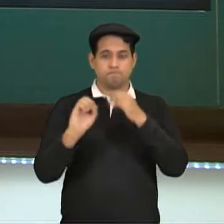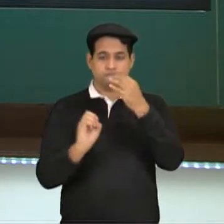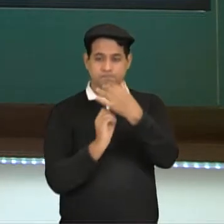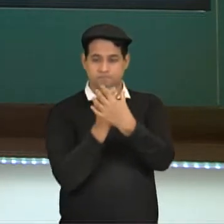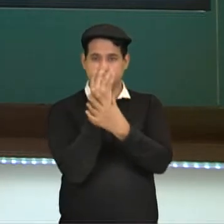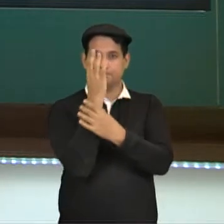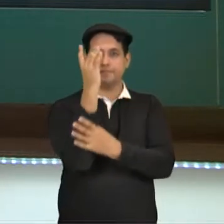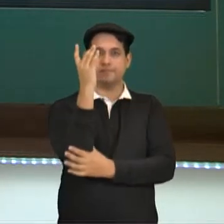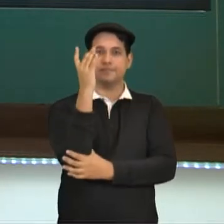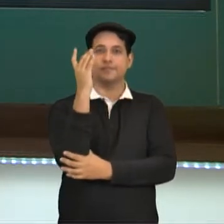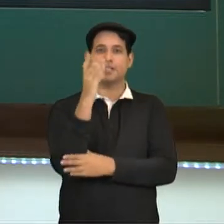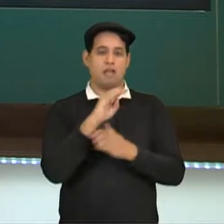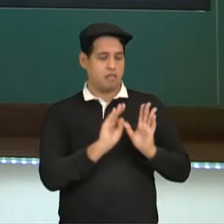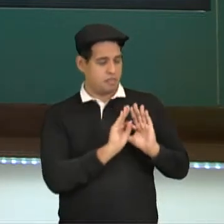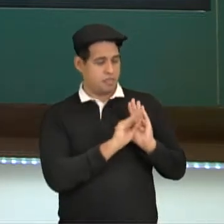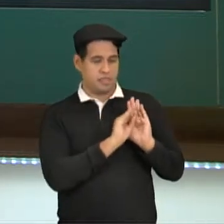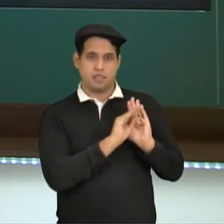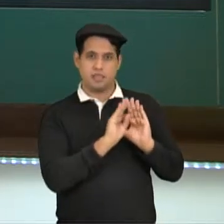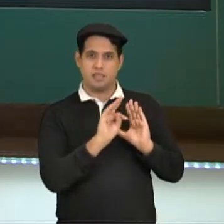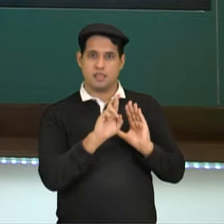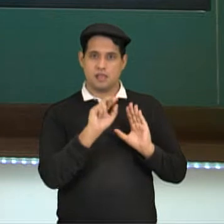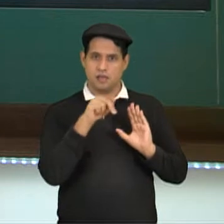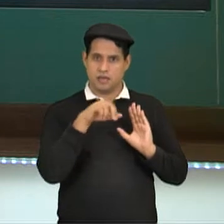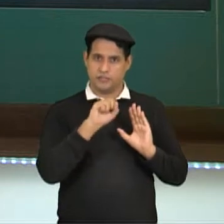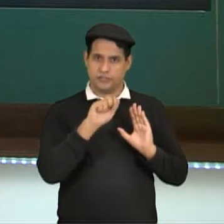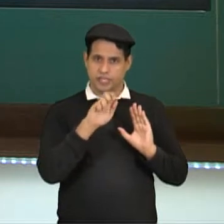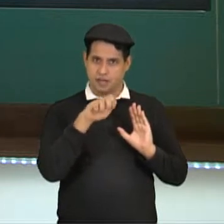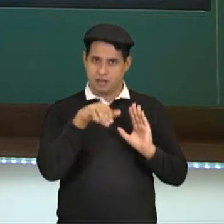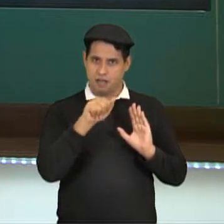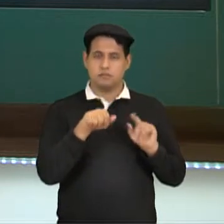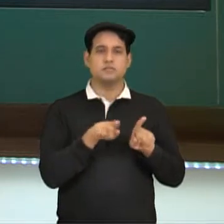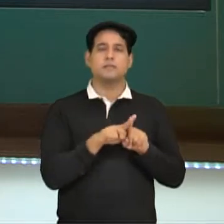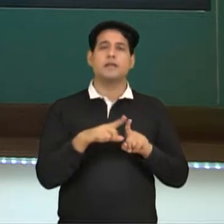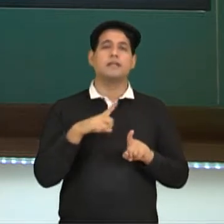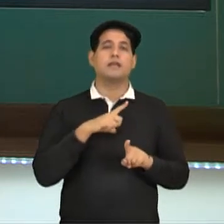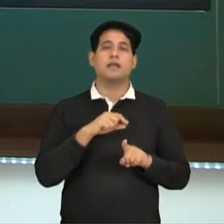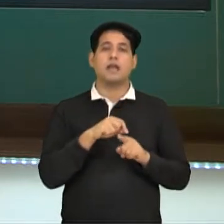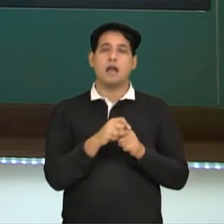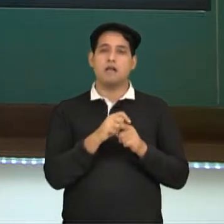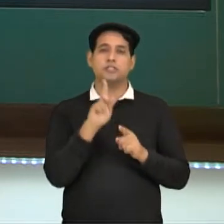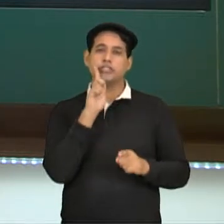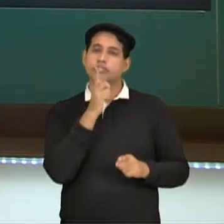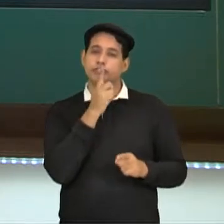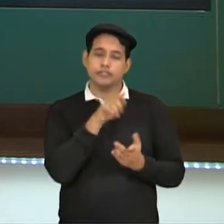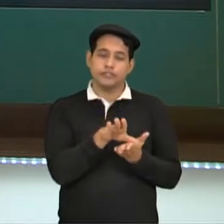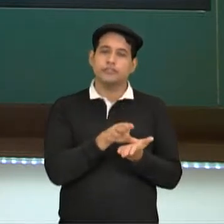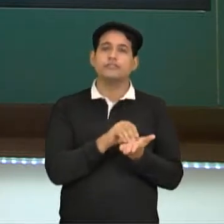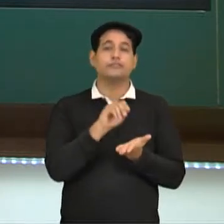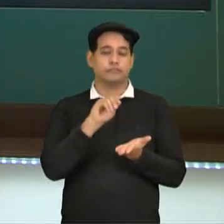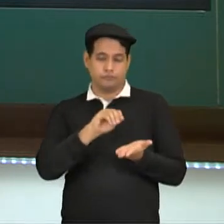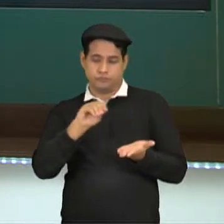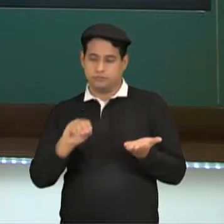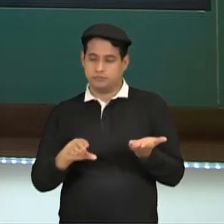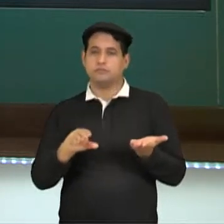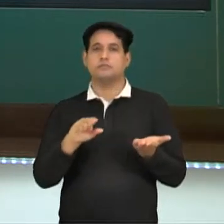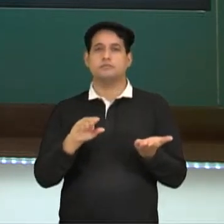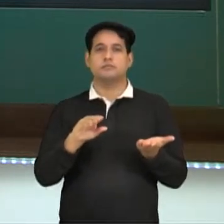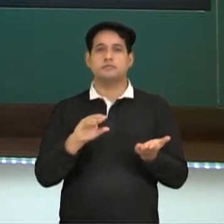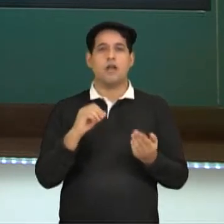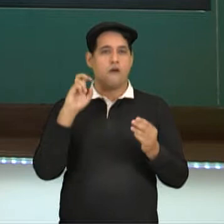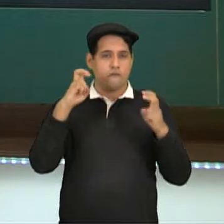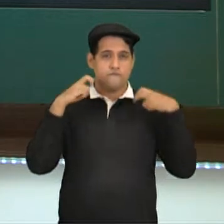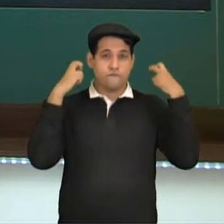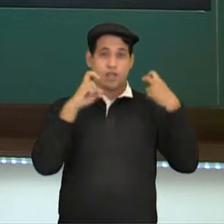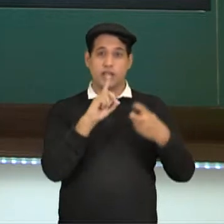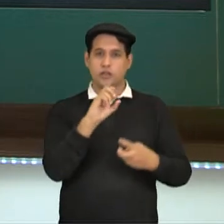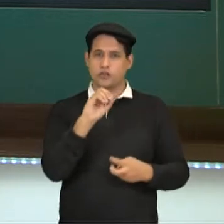transgênica. Em 1996, a gente tem a clonagem da ovelha Dolly. E em 2001, a gente